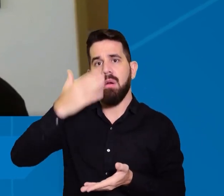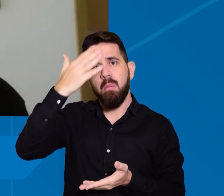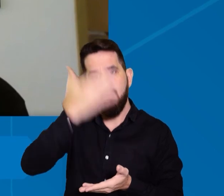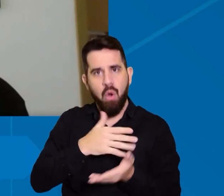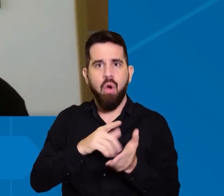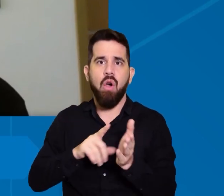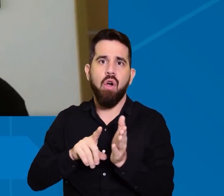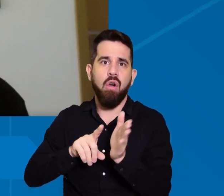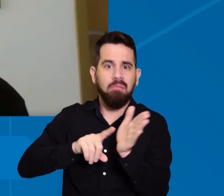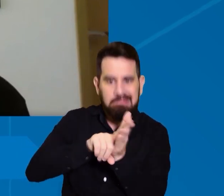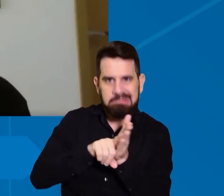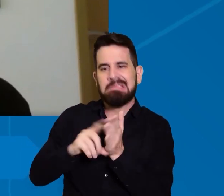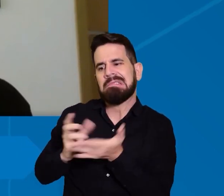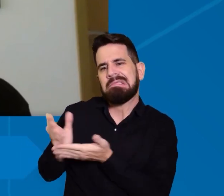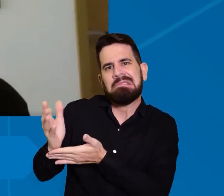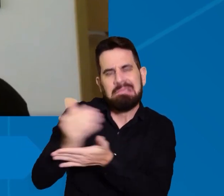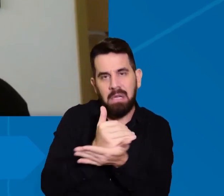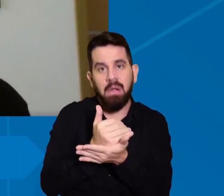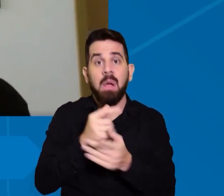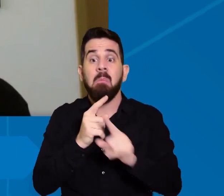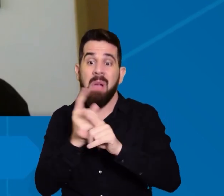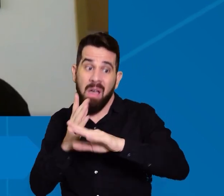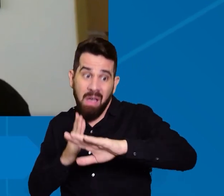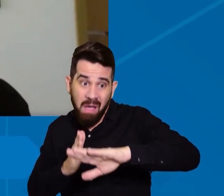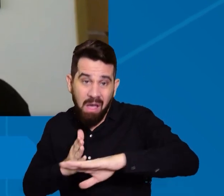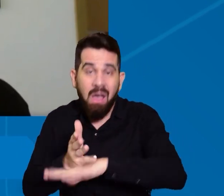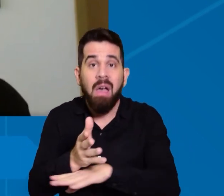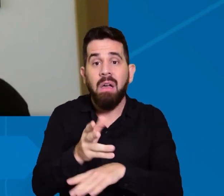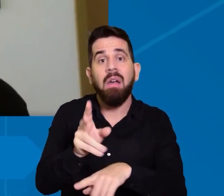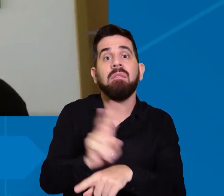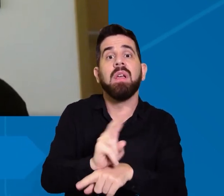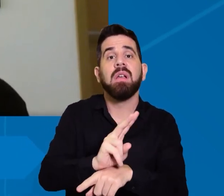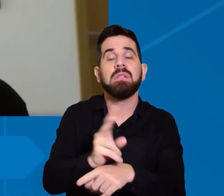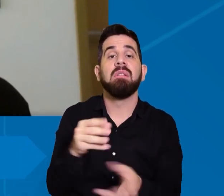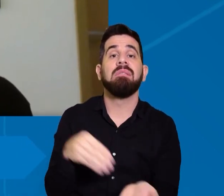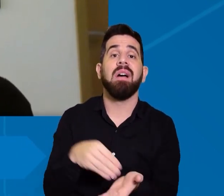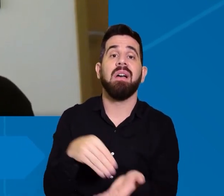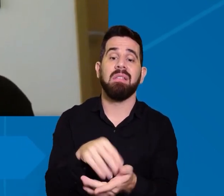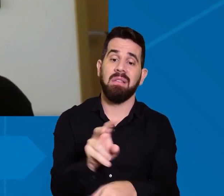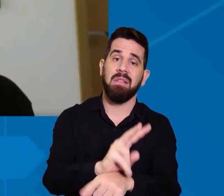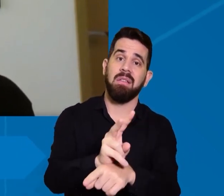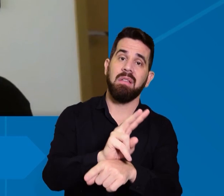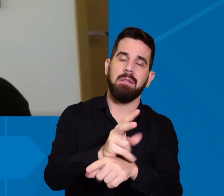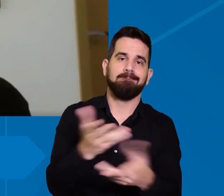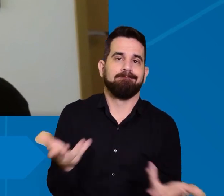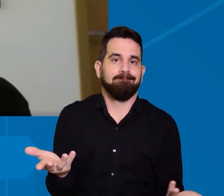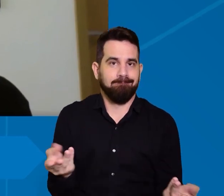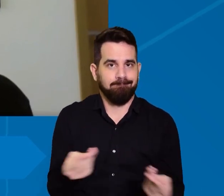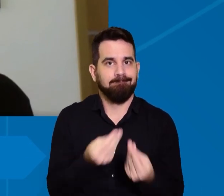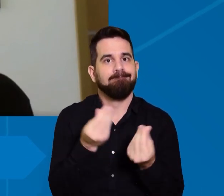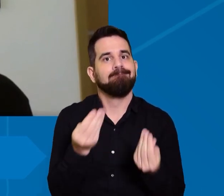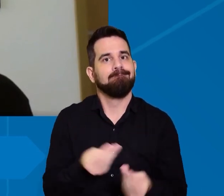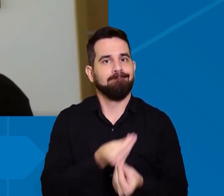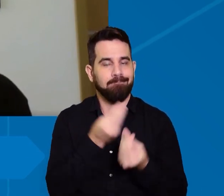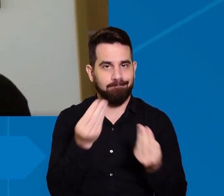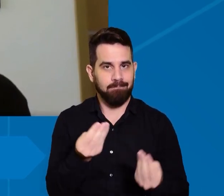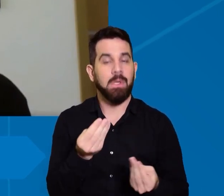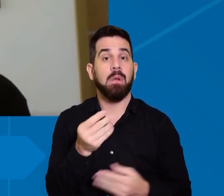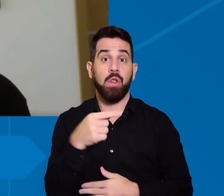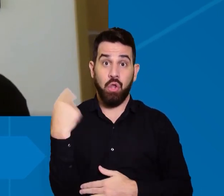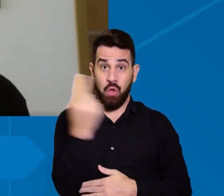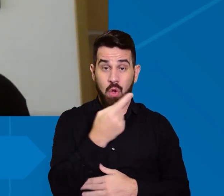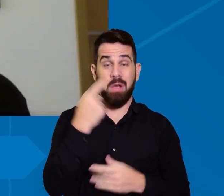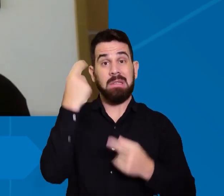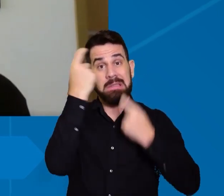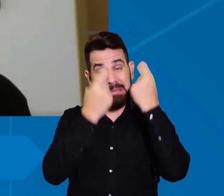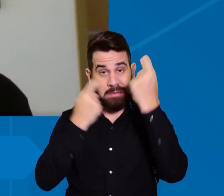dados sobre o desmatamento aí chega na hora da fiscalização ela não existe então assim o que as